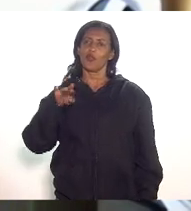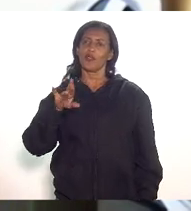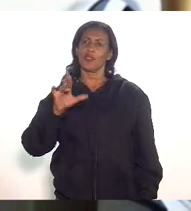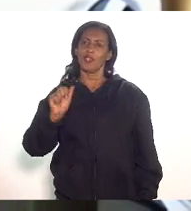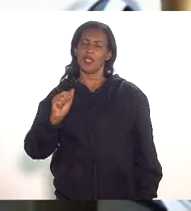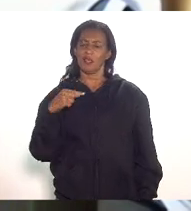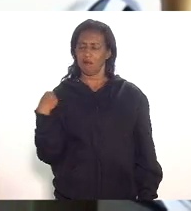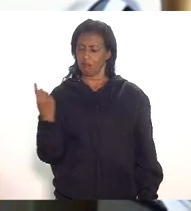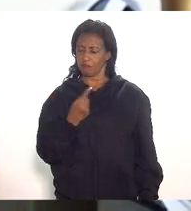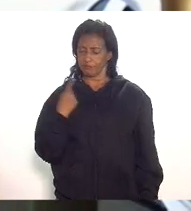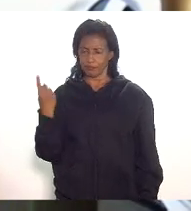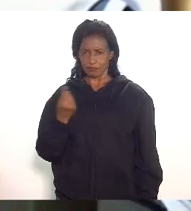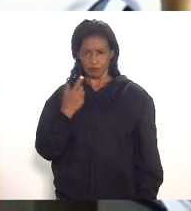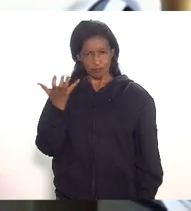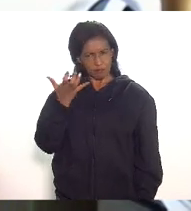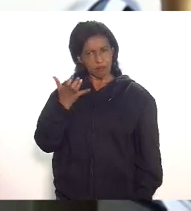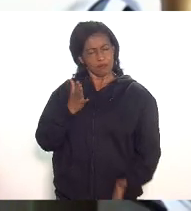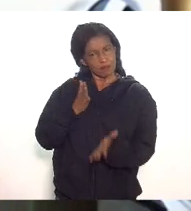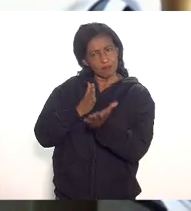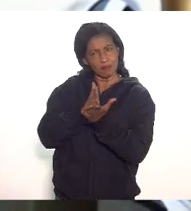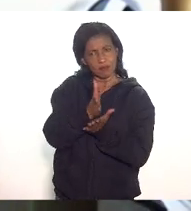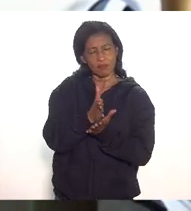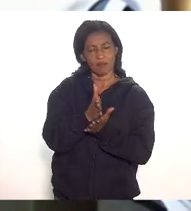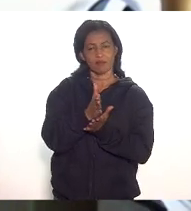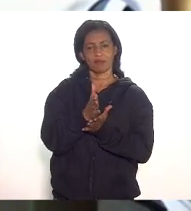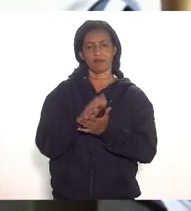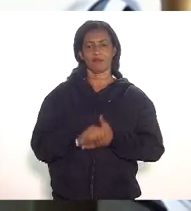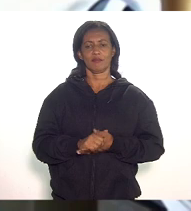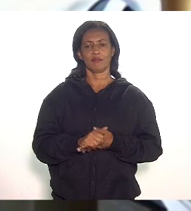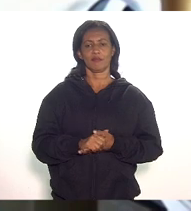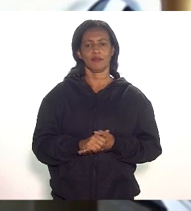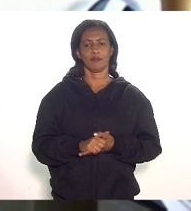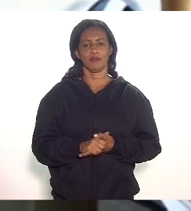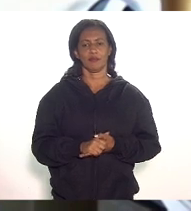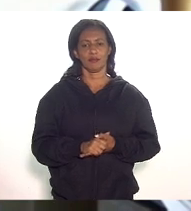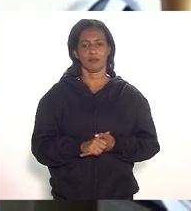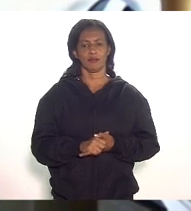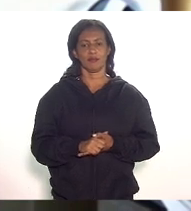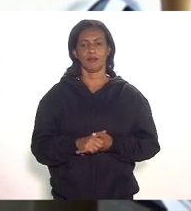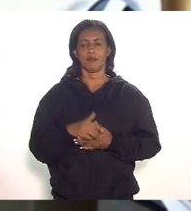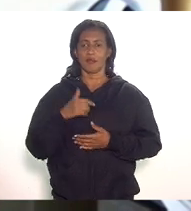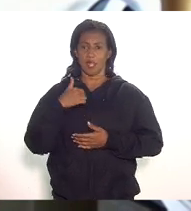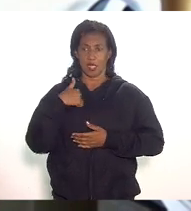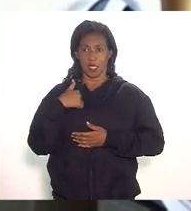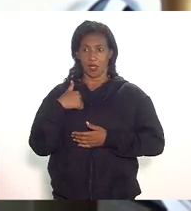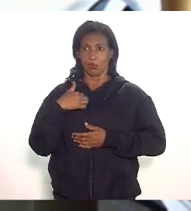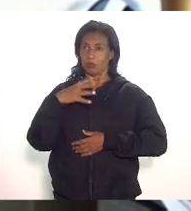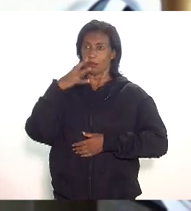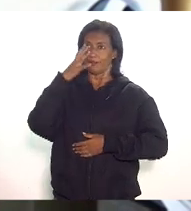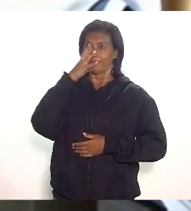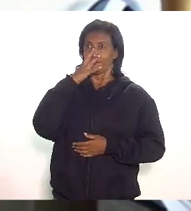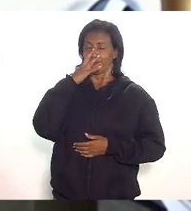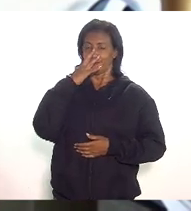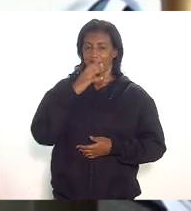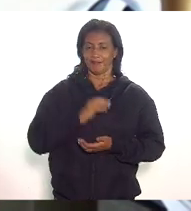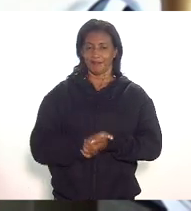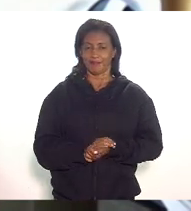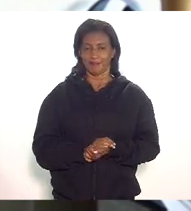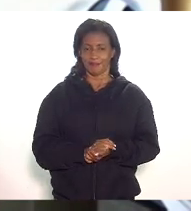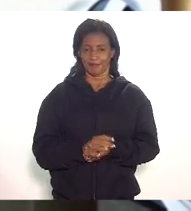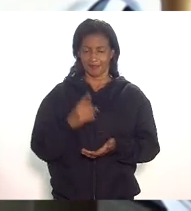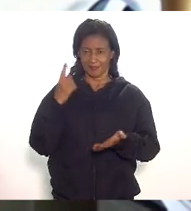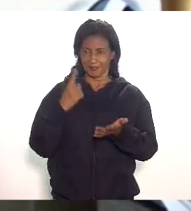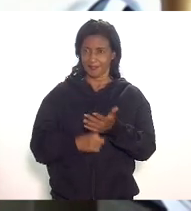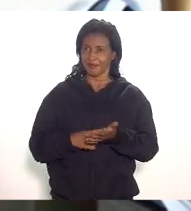queremos avançar e eu ainda estou impactado numa